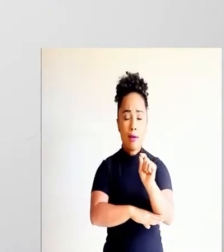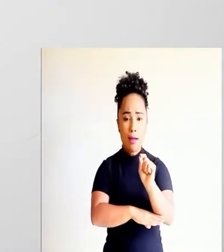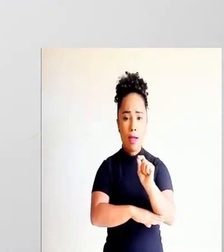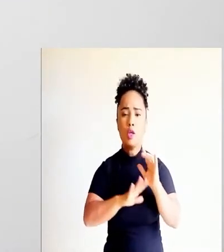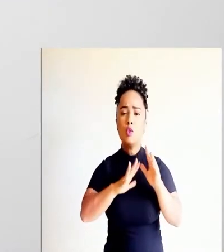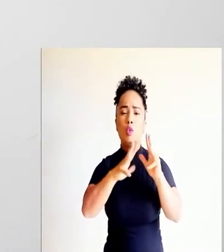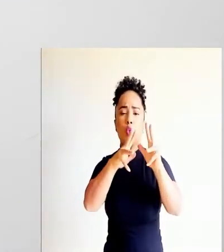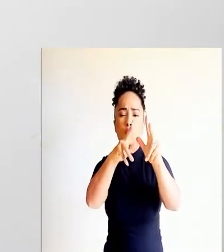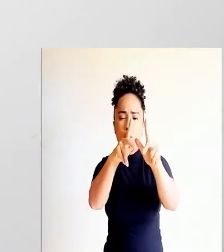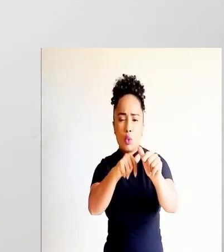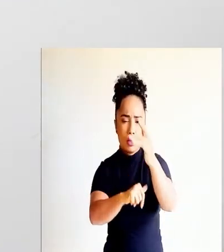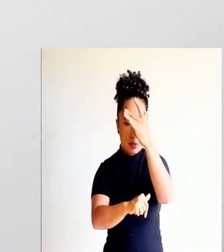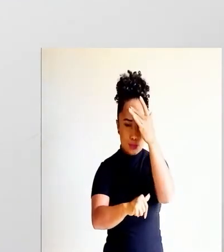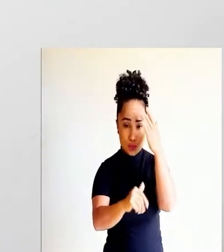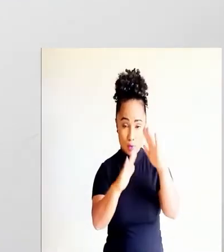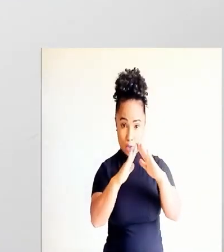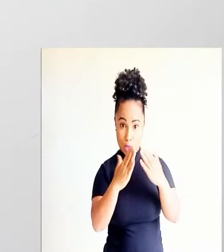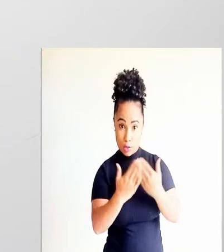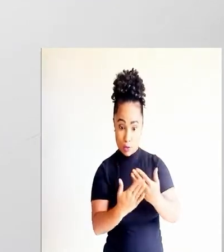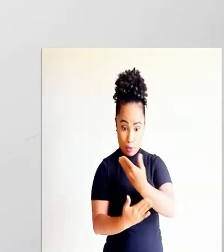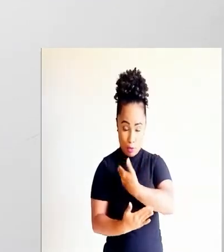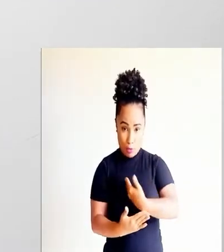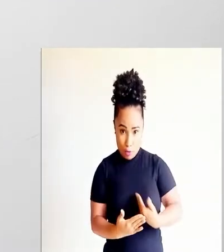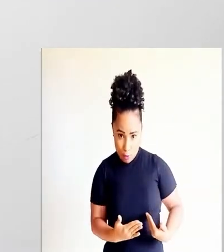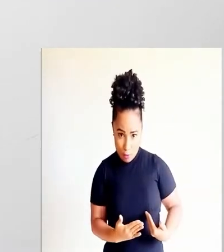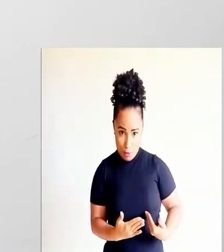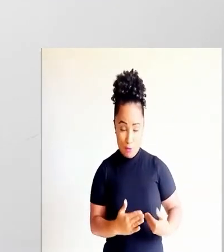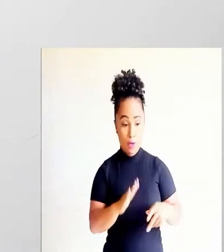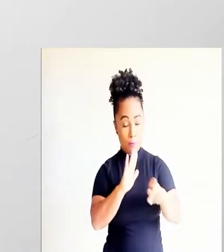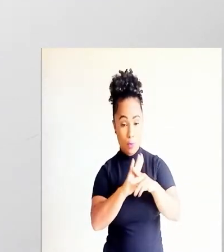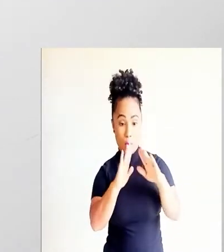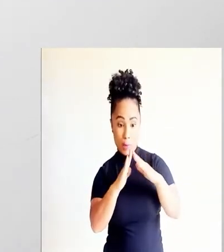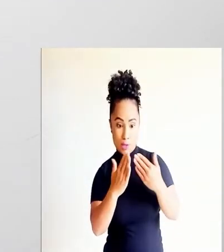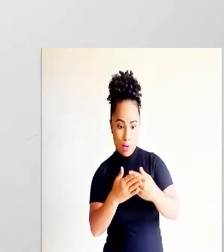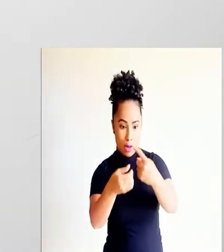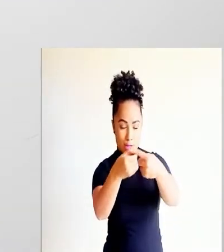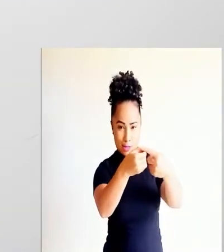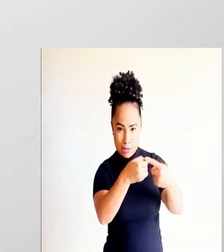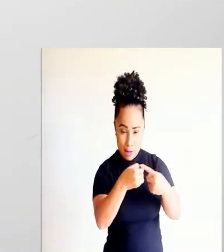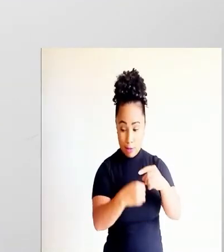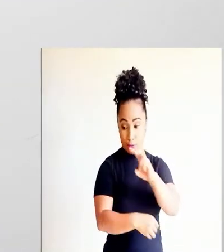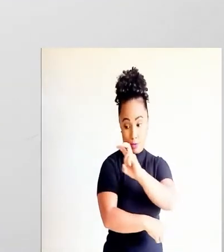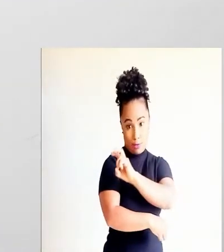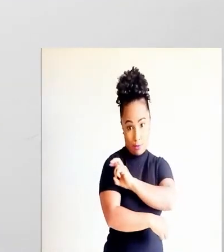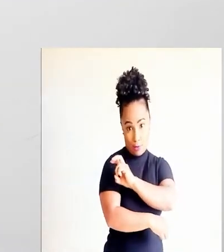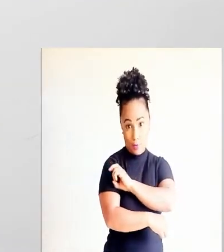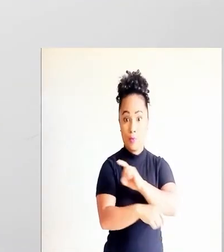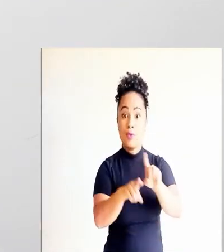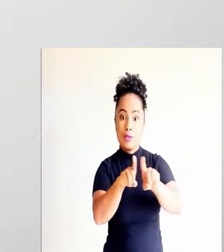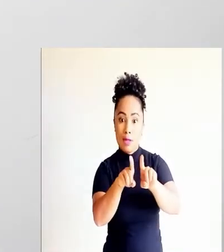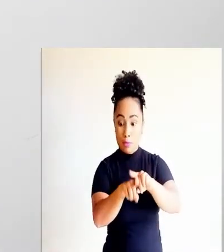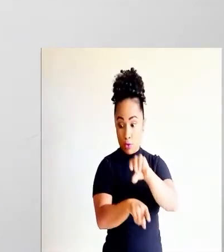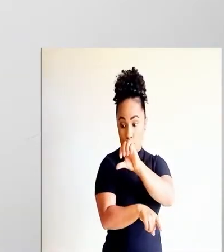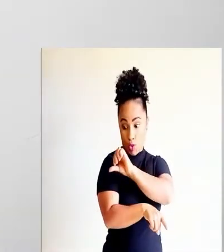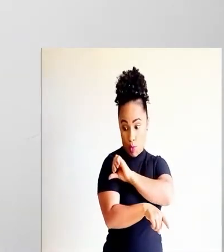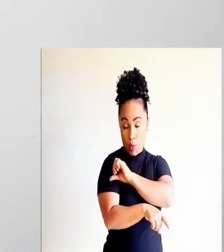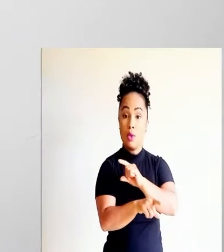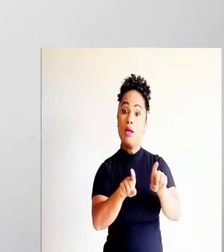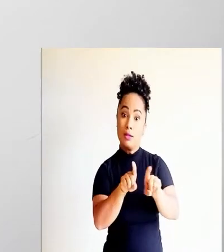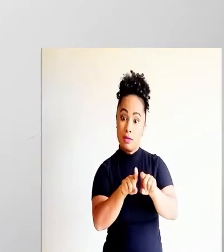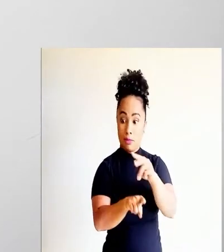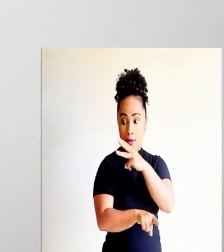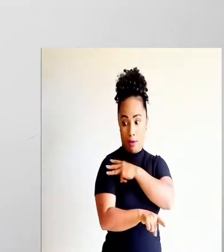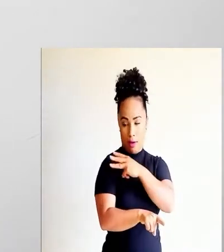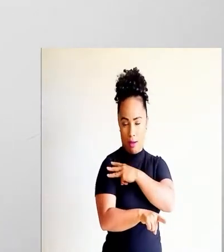públicas urbanas do quinto e do nono ano do ensino fundamental e do terceiro ano do ensino médio, de turmas com mais de 20